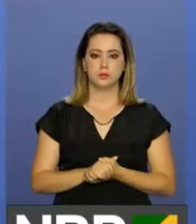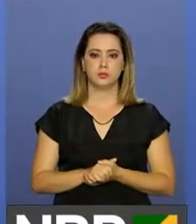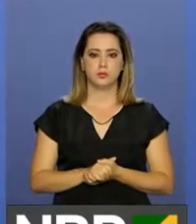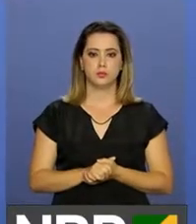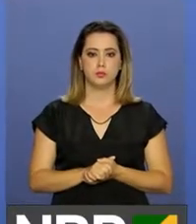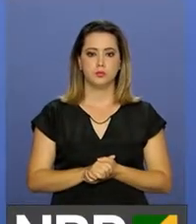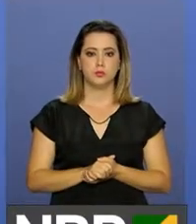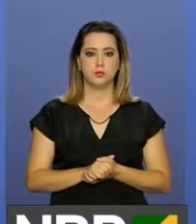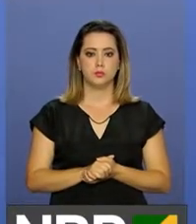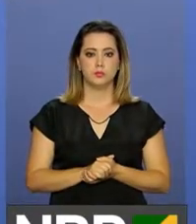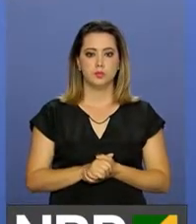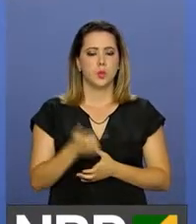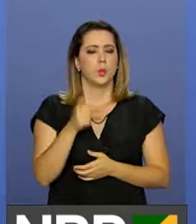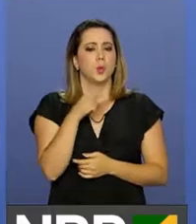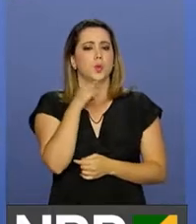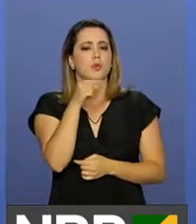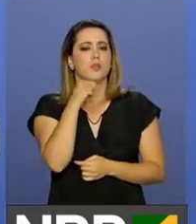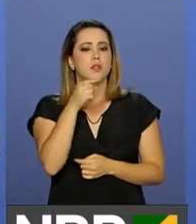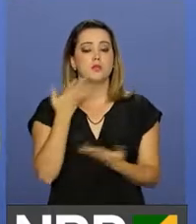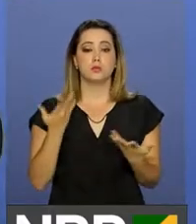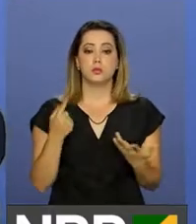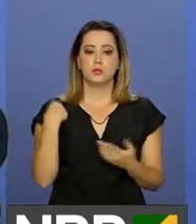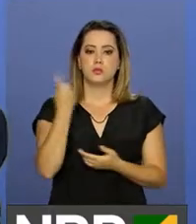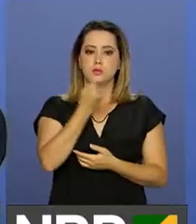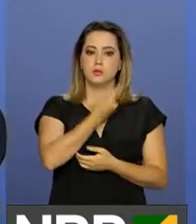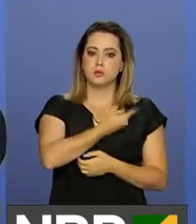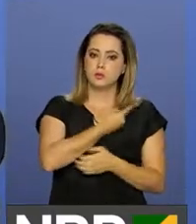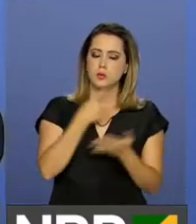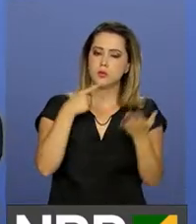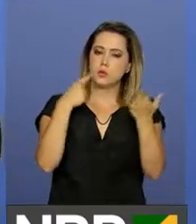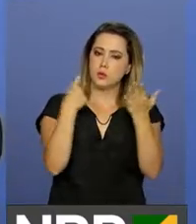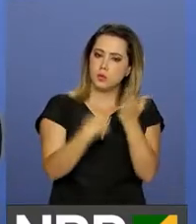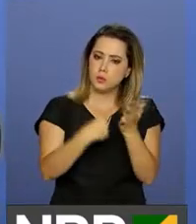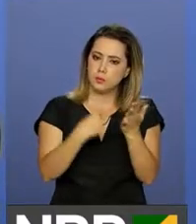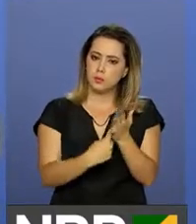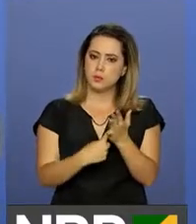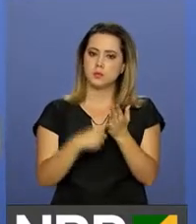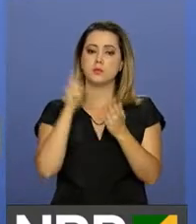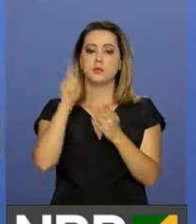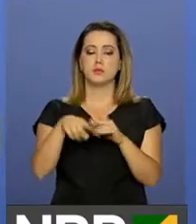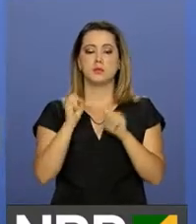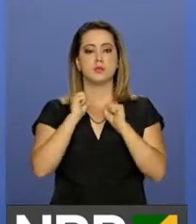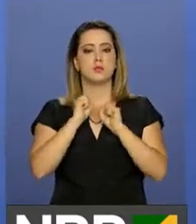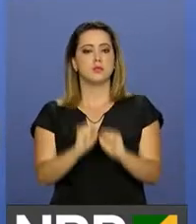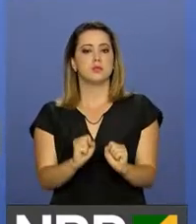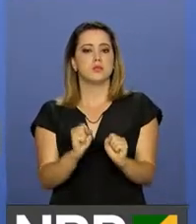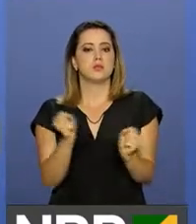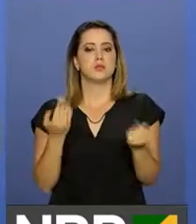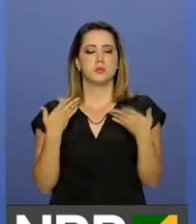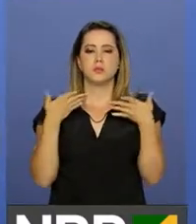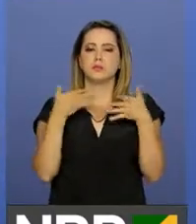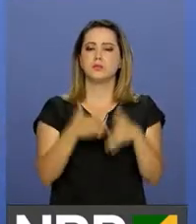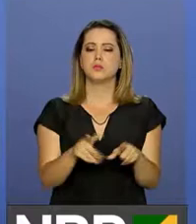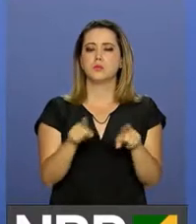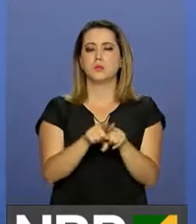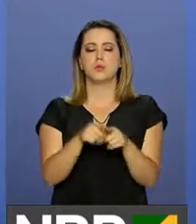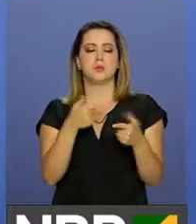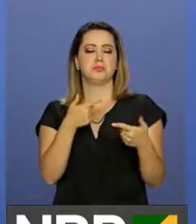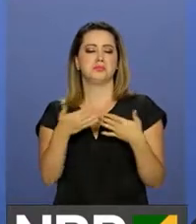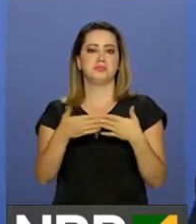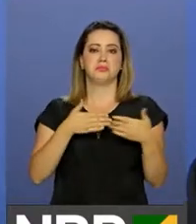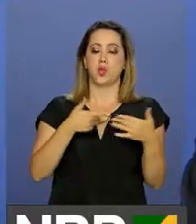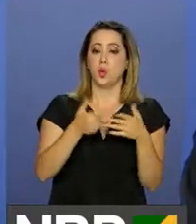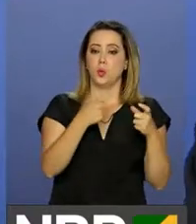Para que não fique nenhuma dúvida do nosso compromisso em poder não acessar em nenhuma